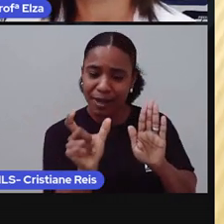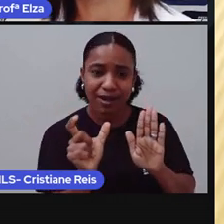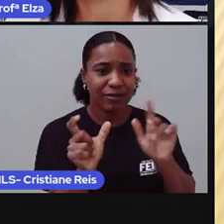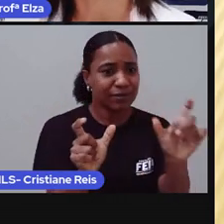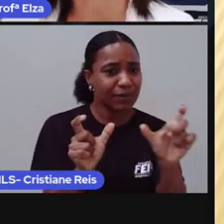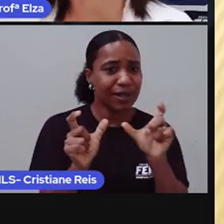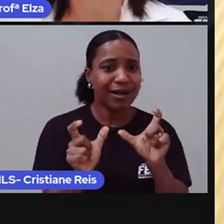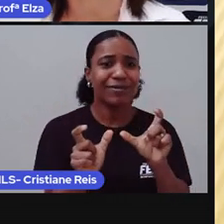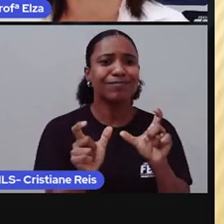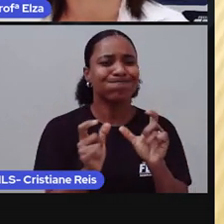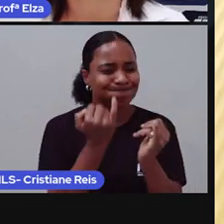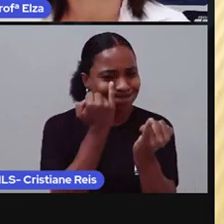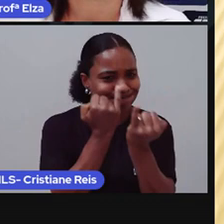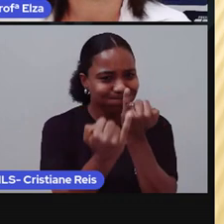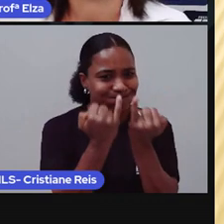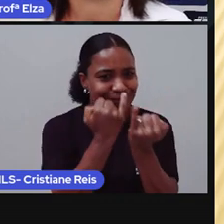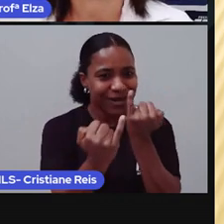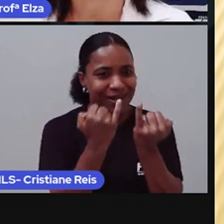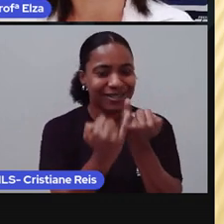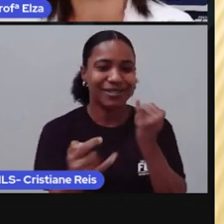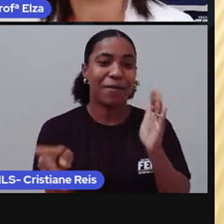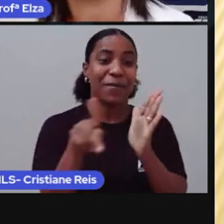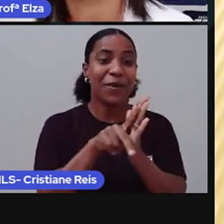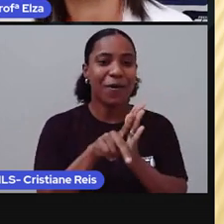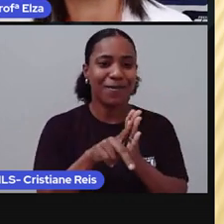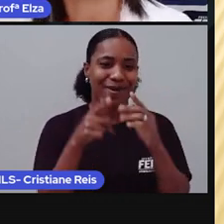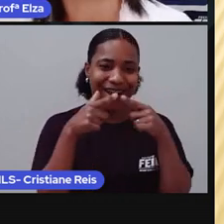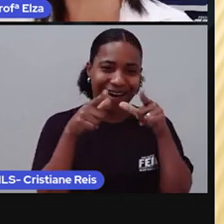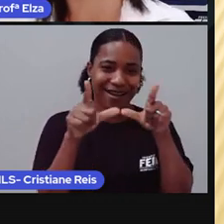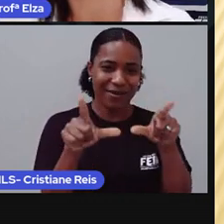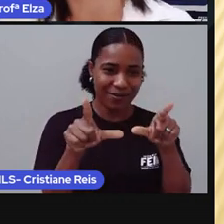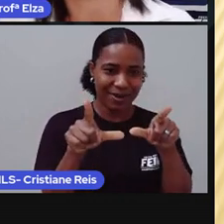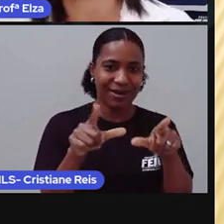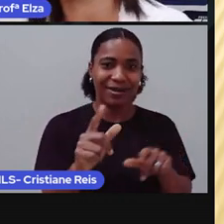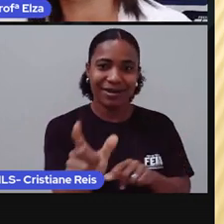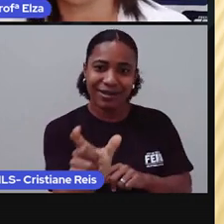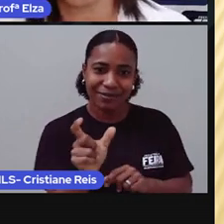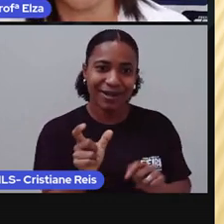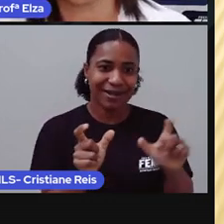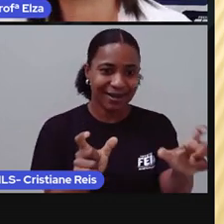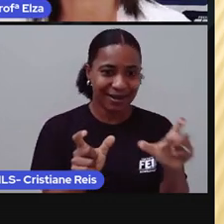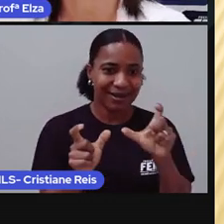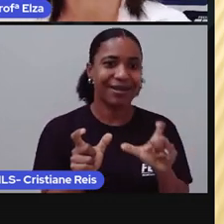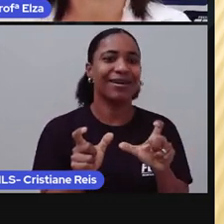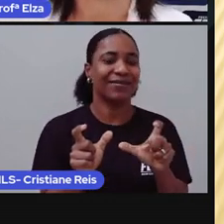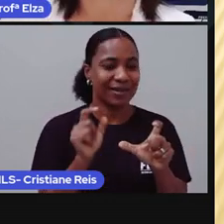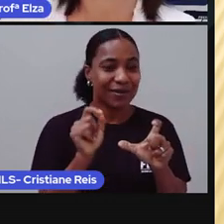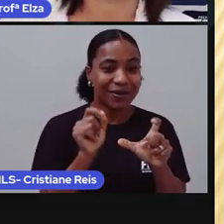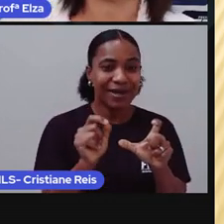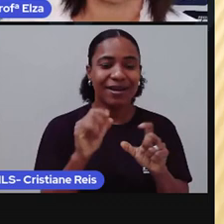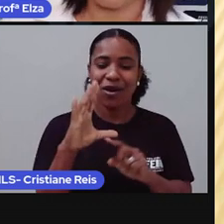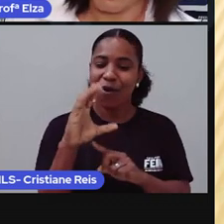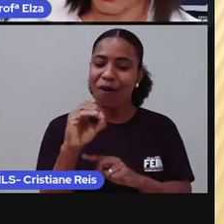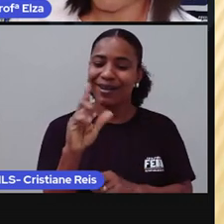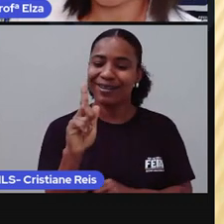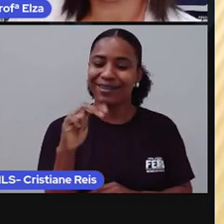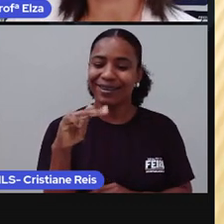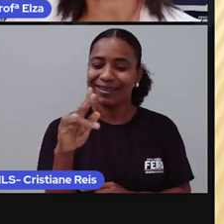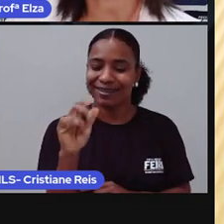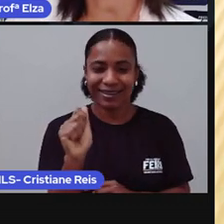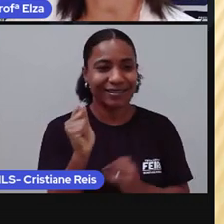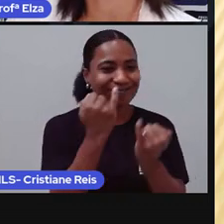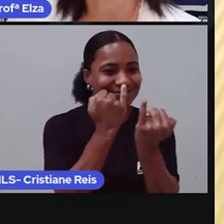de nossa língua. Essas palavras chamamos de palavras corinatas ou transparentes.